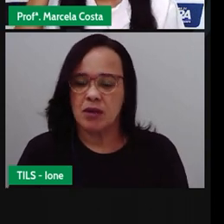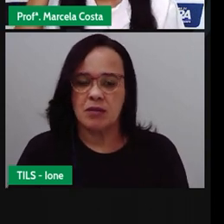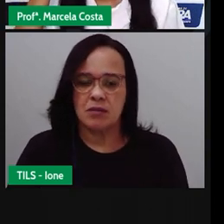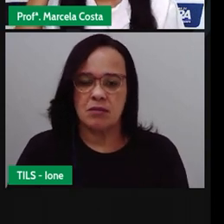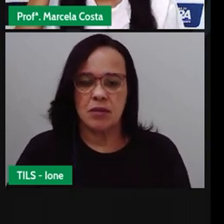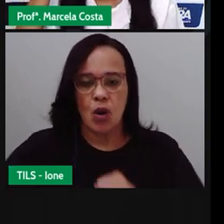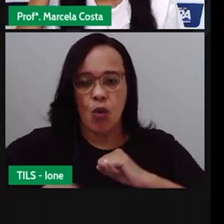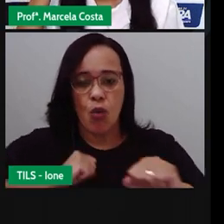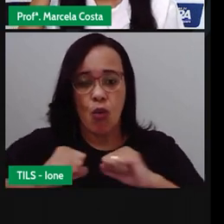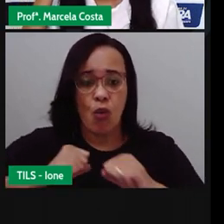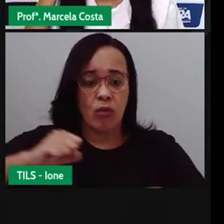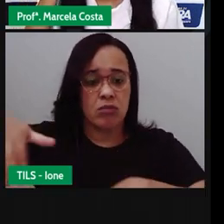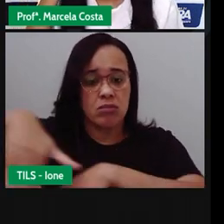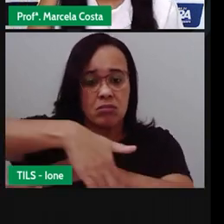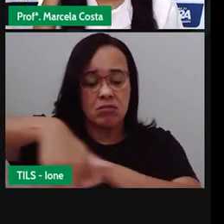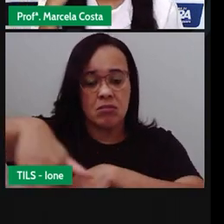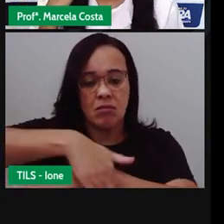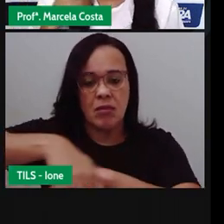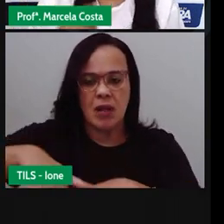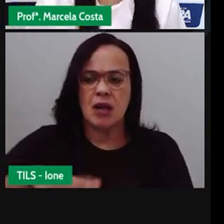Vocês conseguem perceber